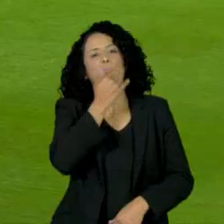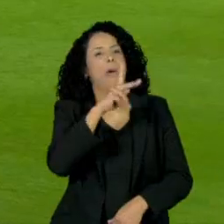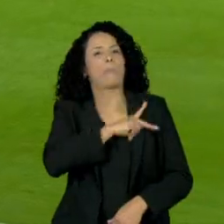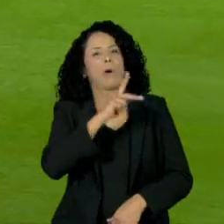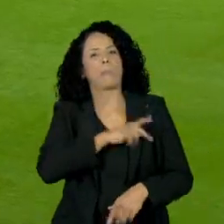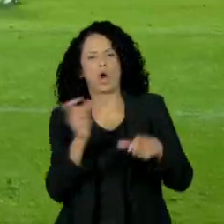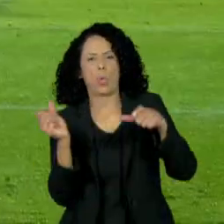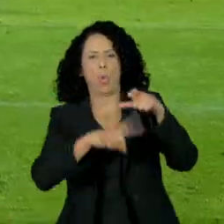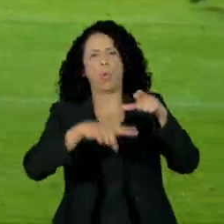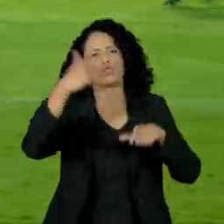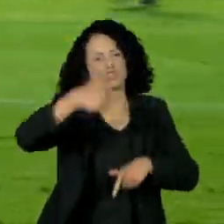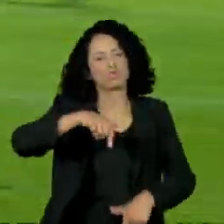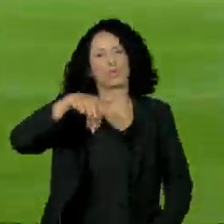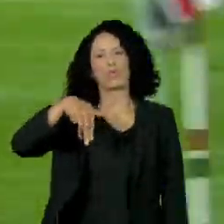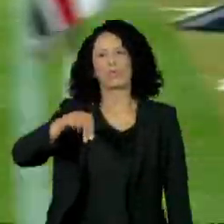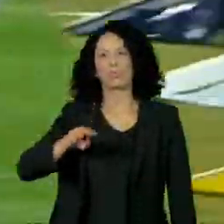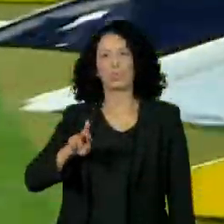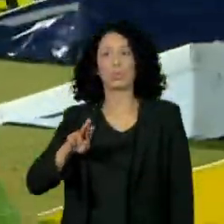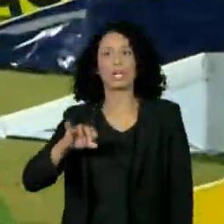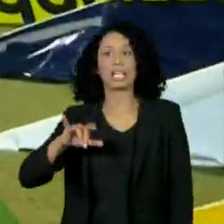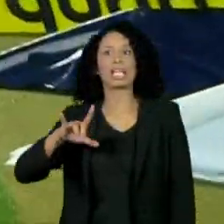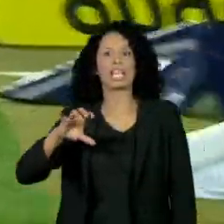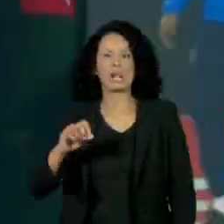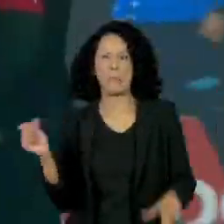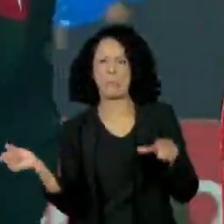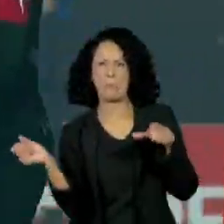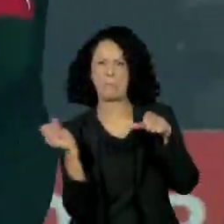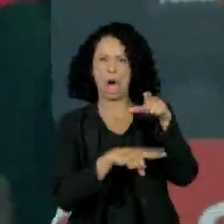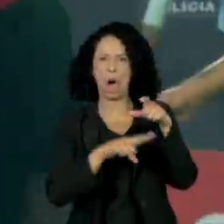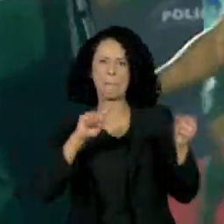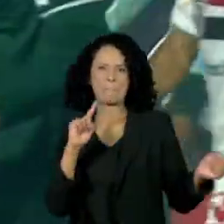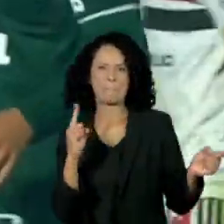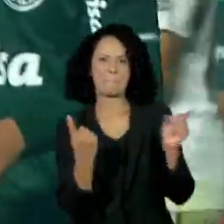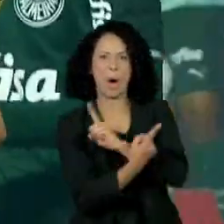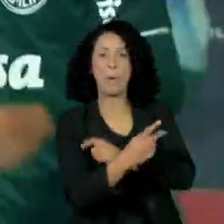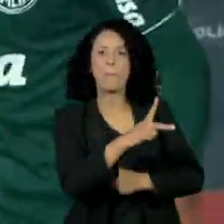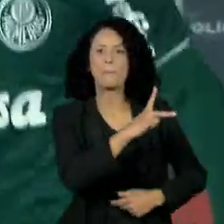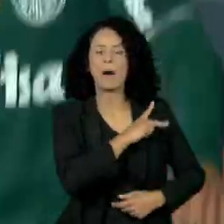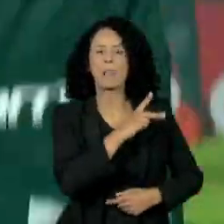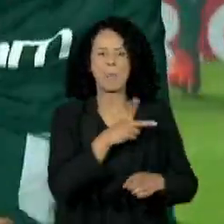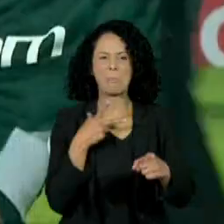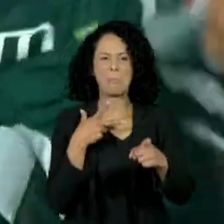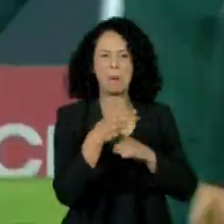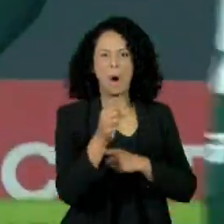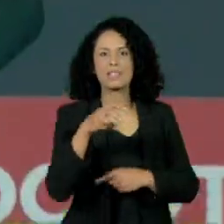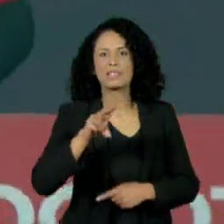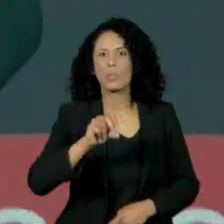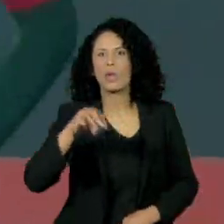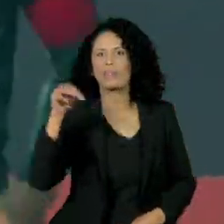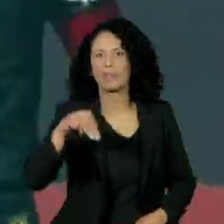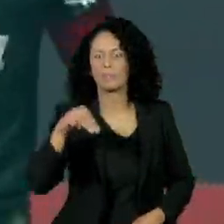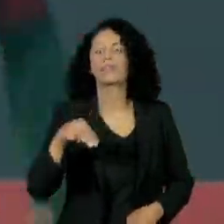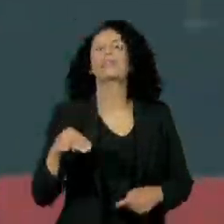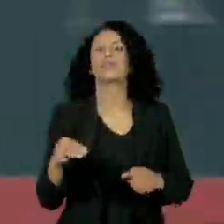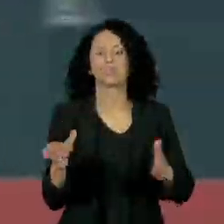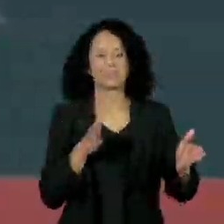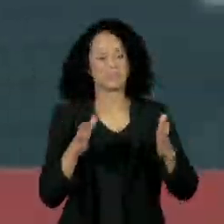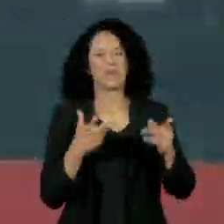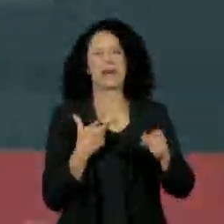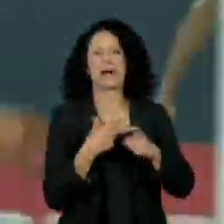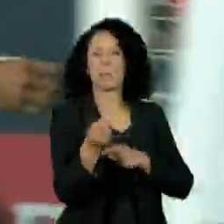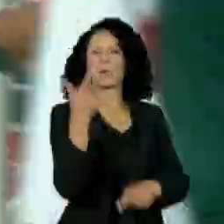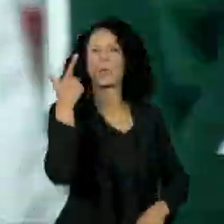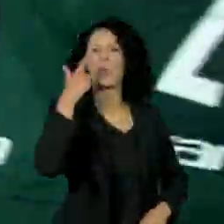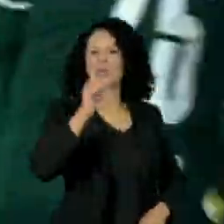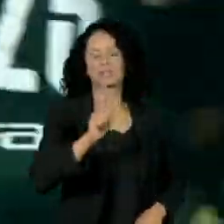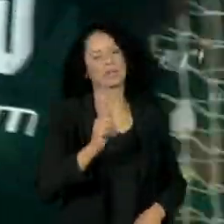transfigurou em atacante e fez o gol da virada palmeirense aos 50 minutos da etapa final, que